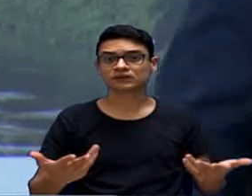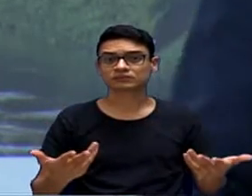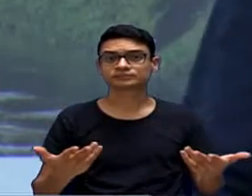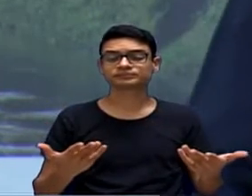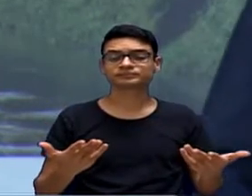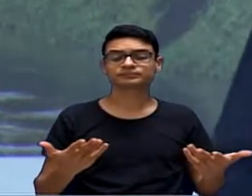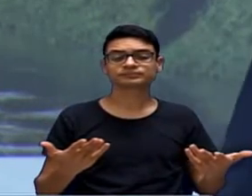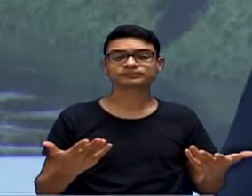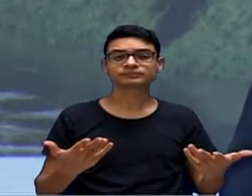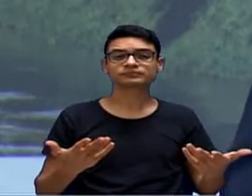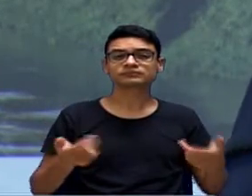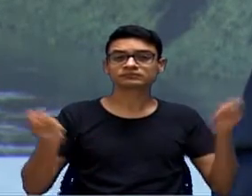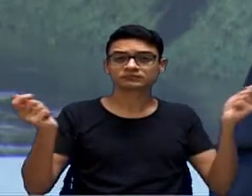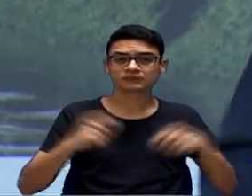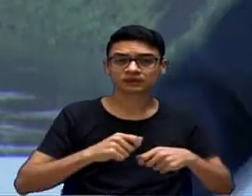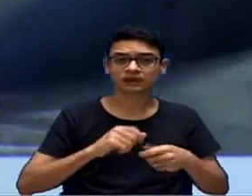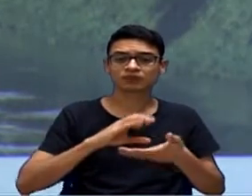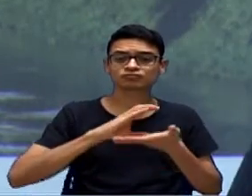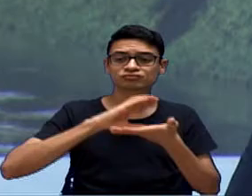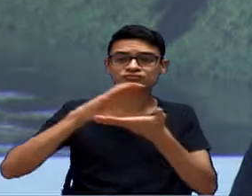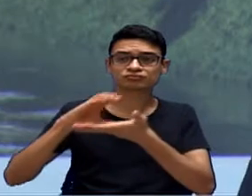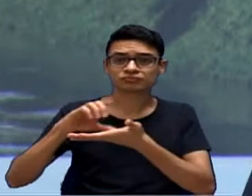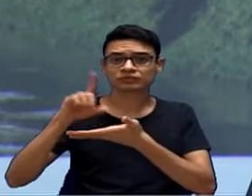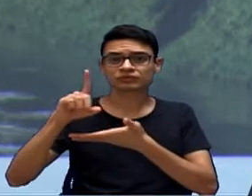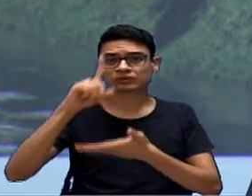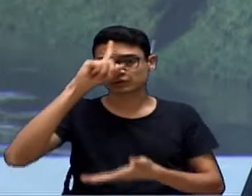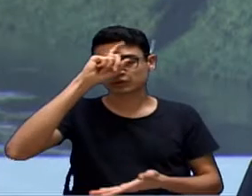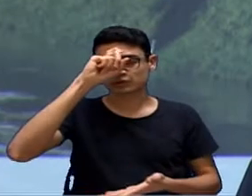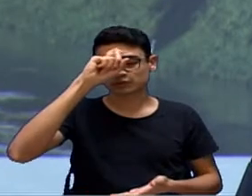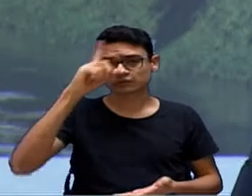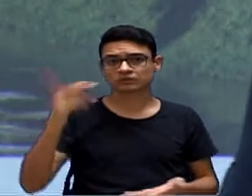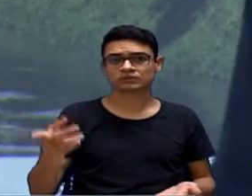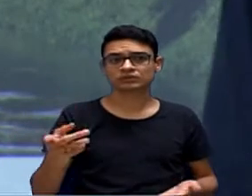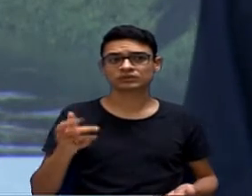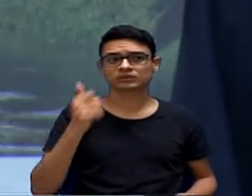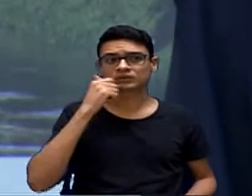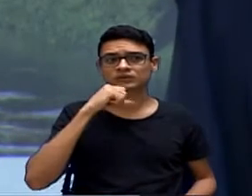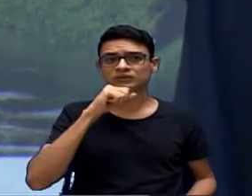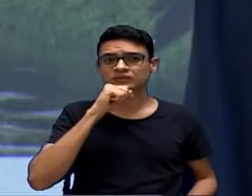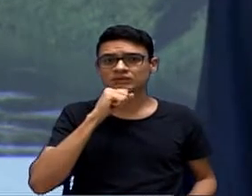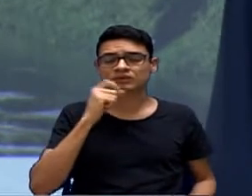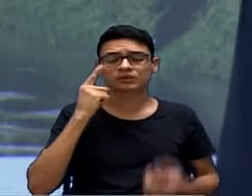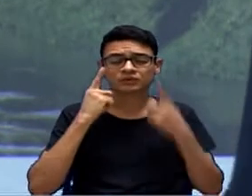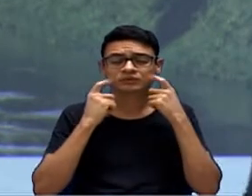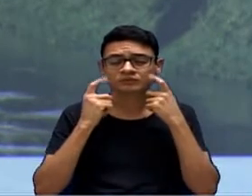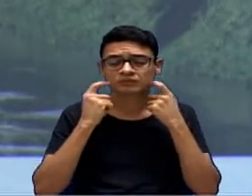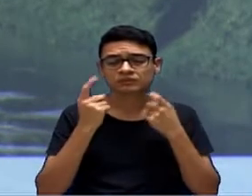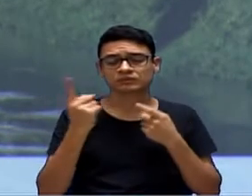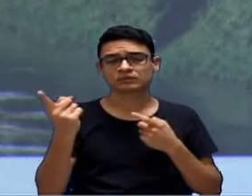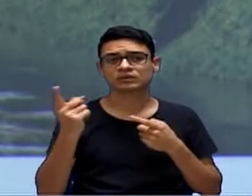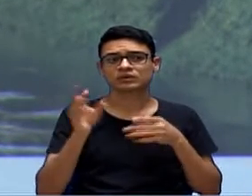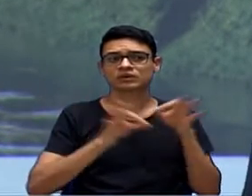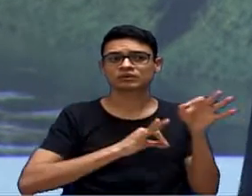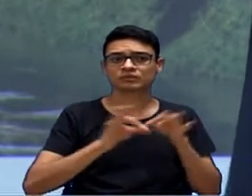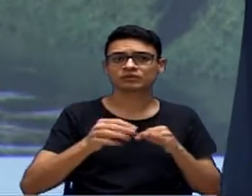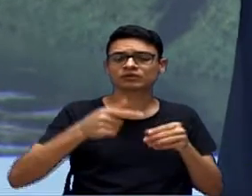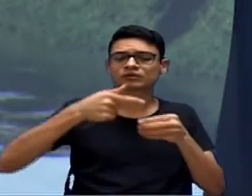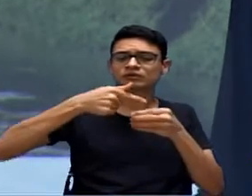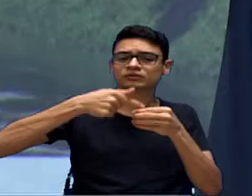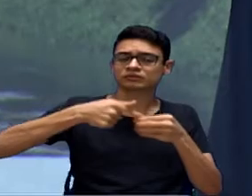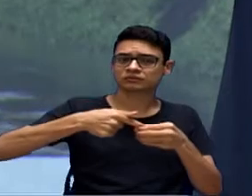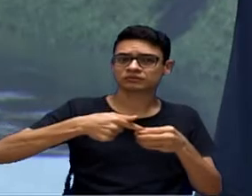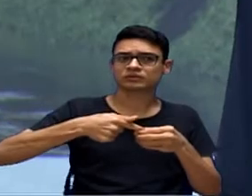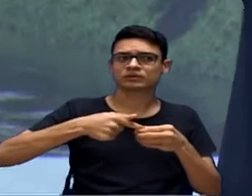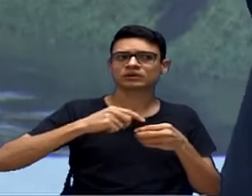que tem o suporte para atender mais as pessoas? Uma mãe chorou, era até o projeto dos postos de gasolina, quero dizer que eu tenho respeito a todos